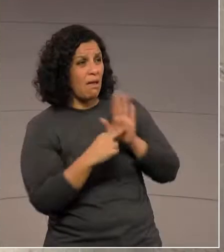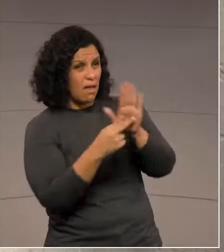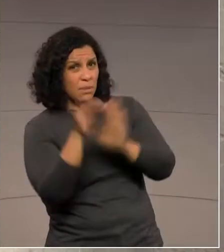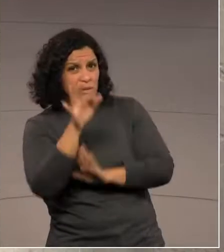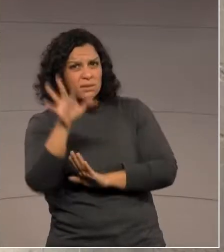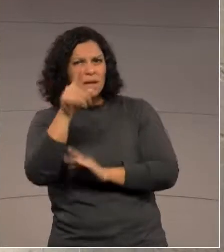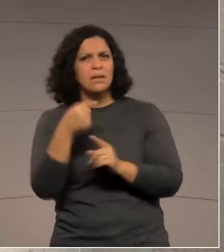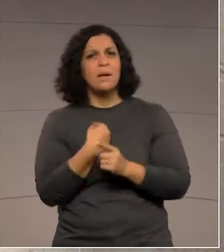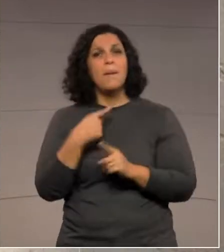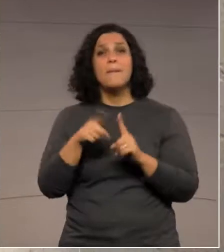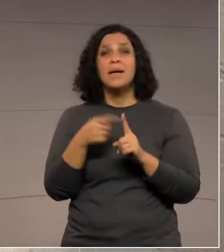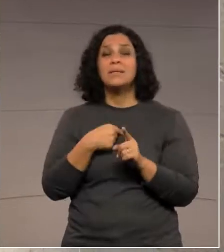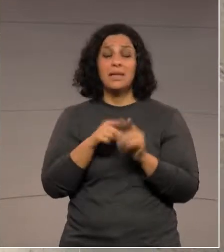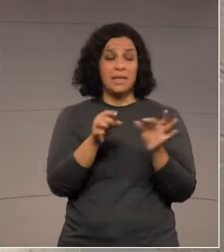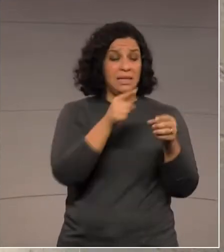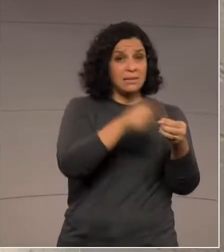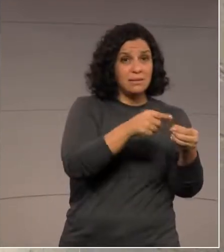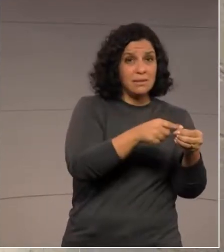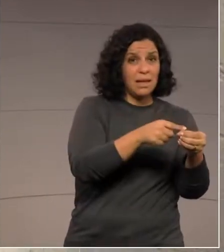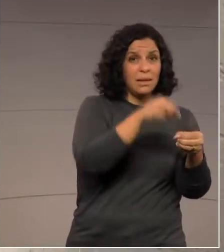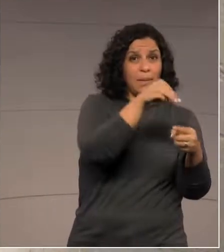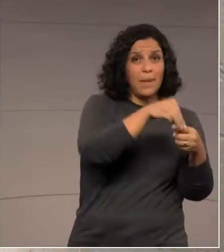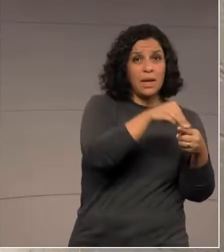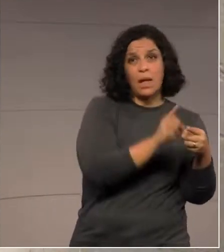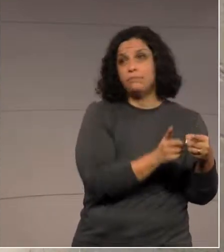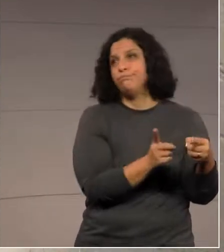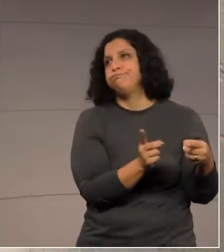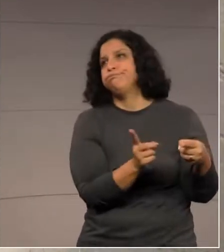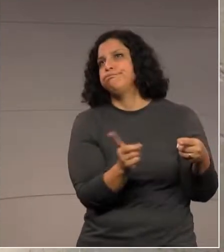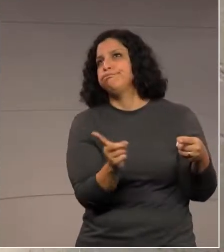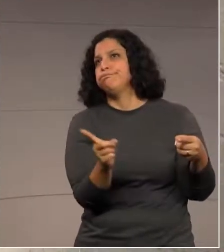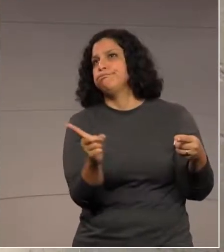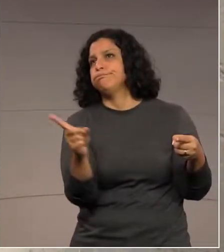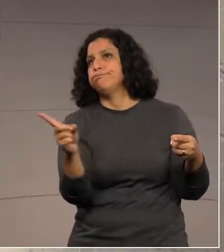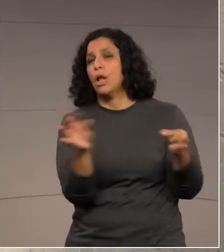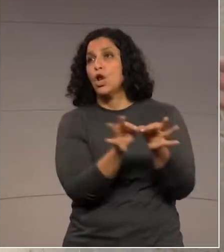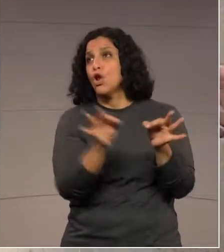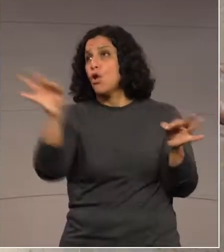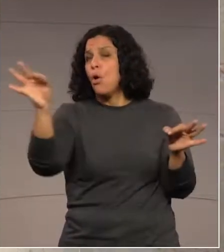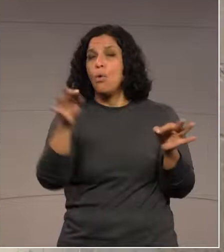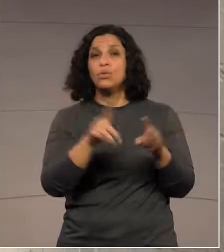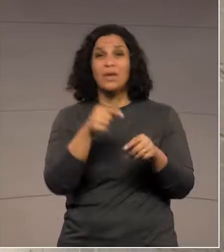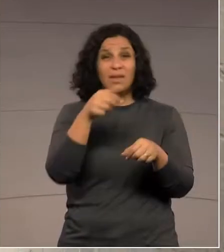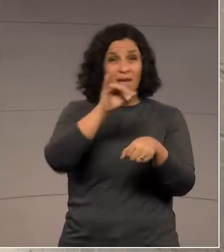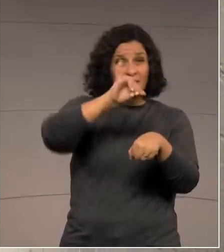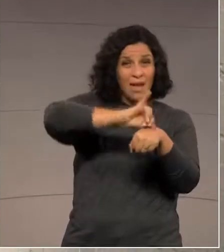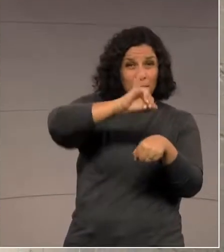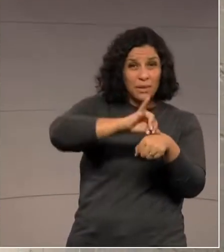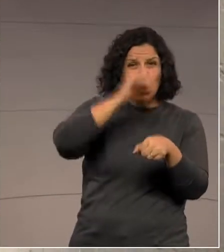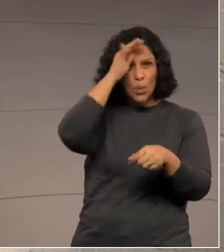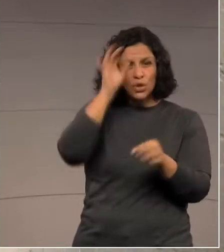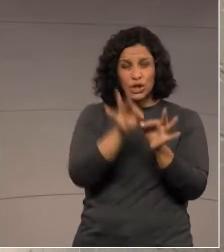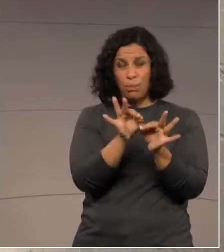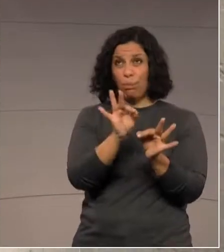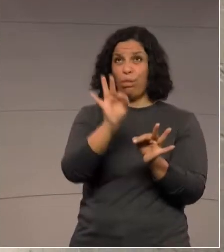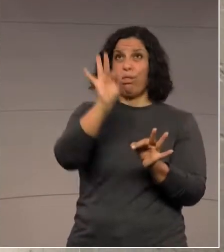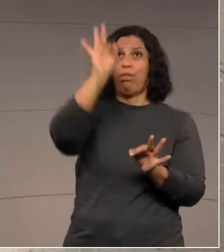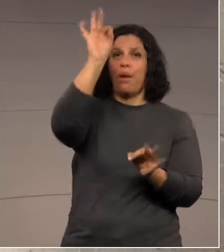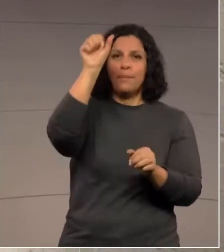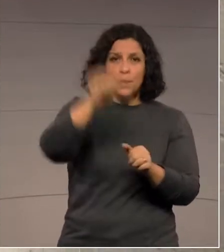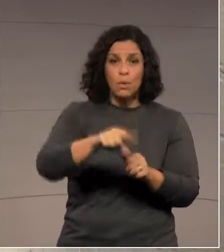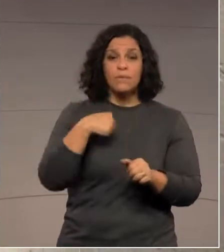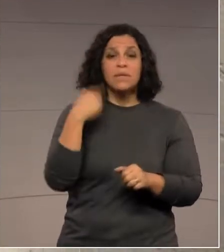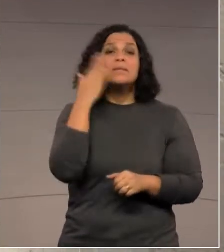distante geograficamente da cidade de Maringá, muito mais distante da capital, é uma das regiões mais distantes. Aqui tem vários deputados que têm